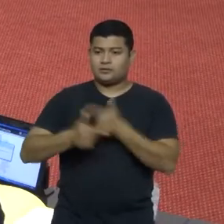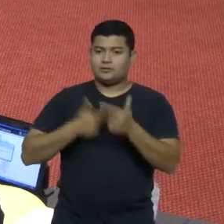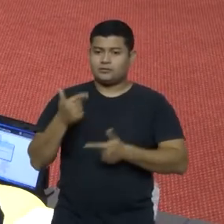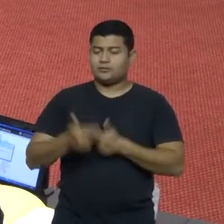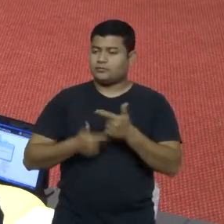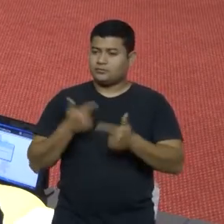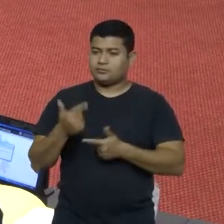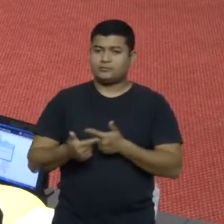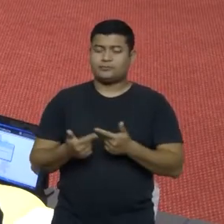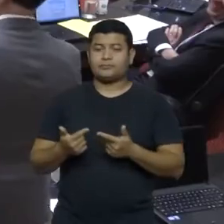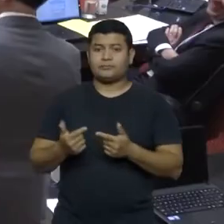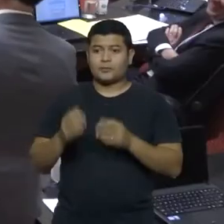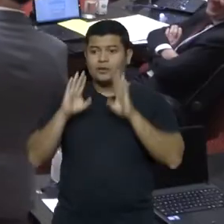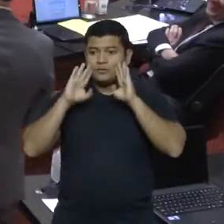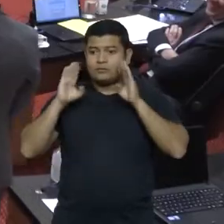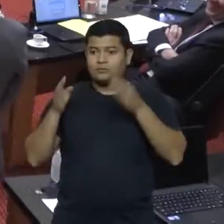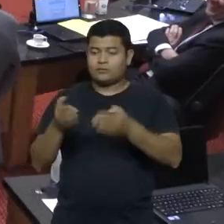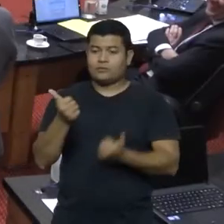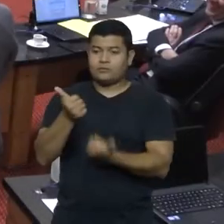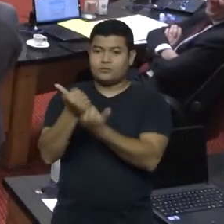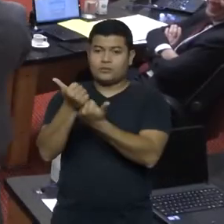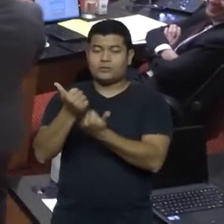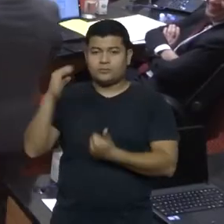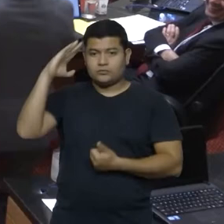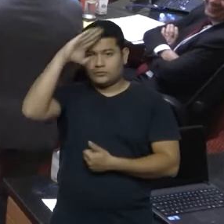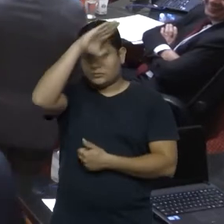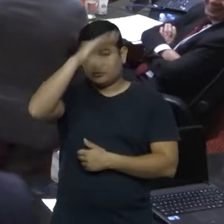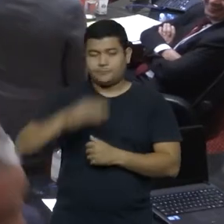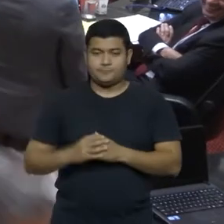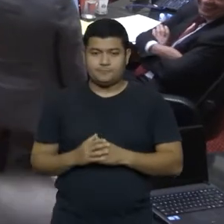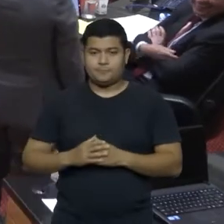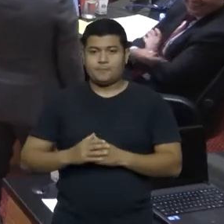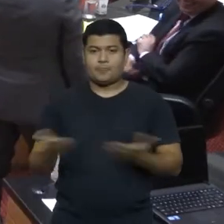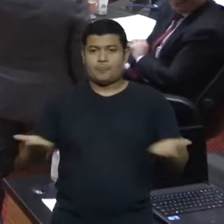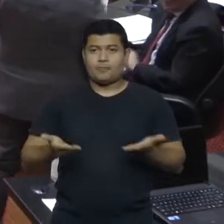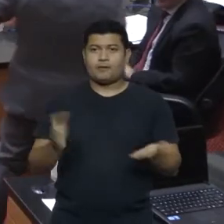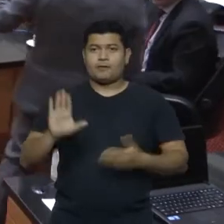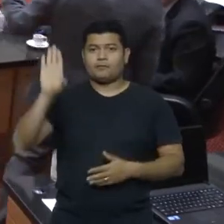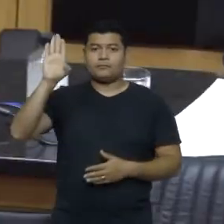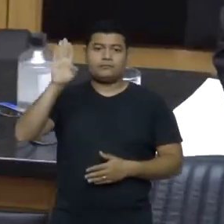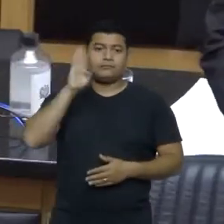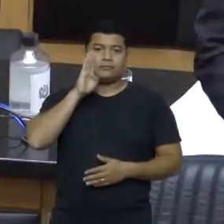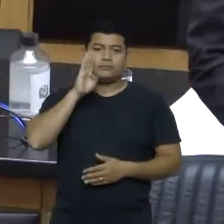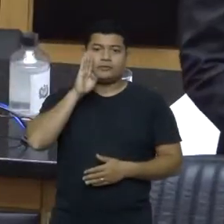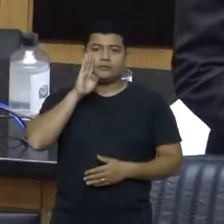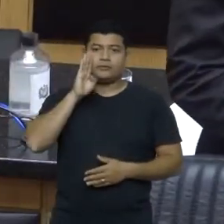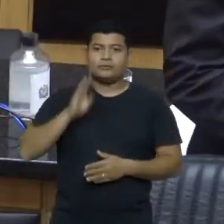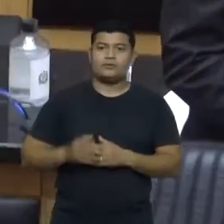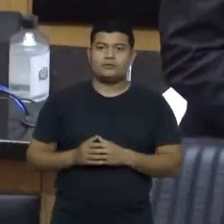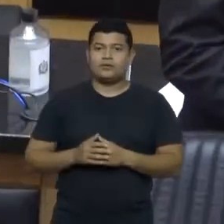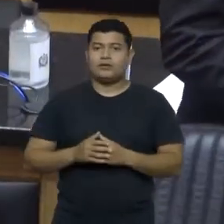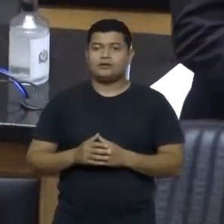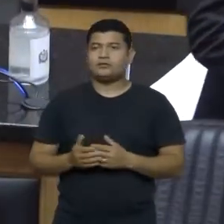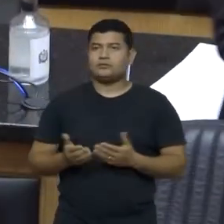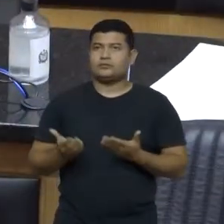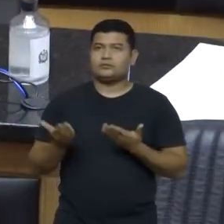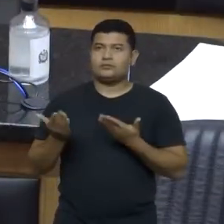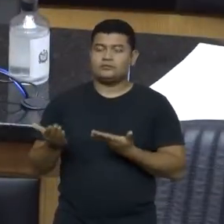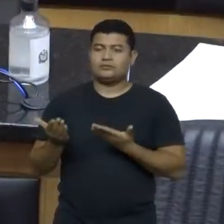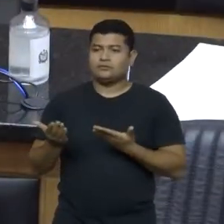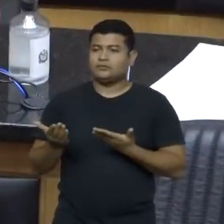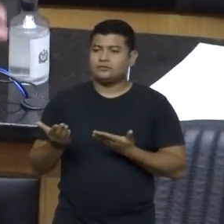palavra, deputado Nilson Berlanda. Eu também moro na Serra